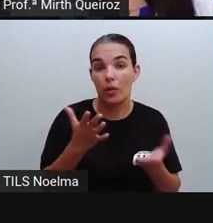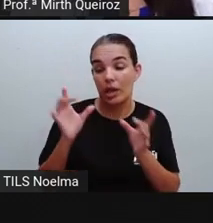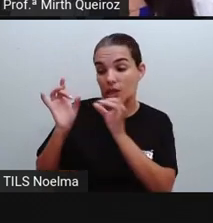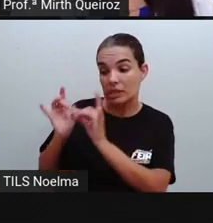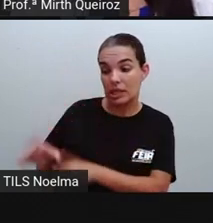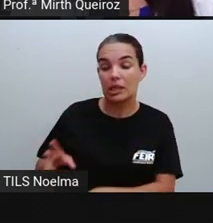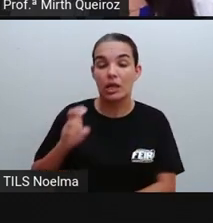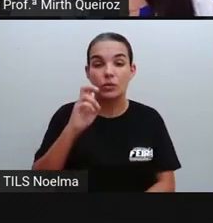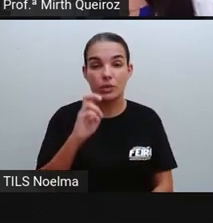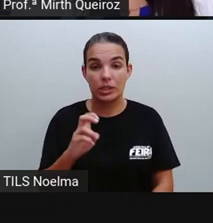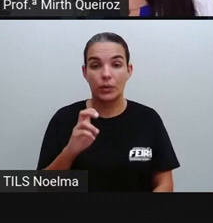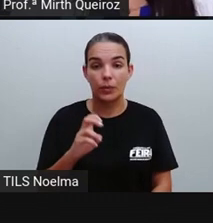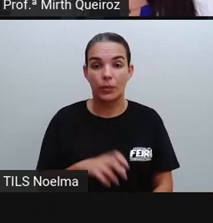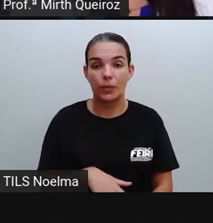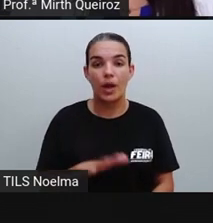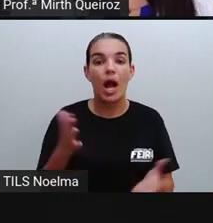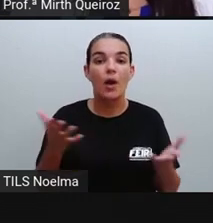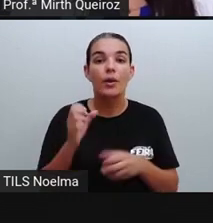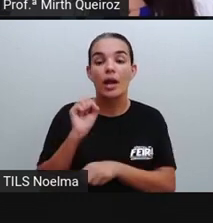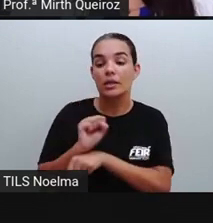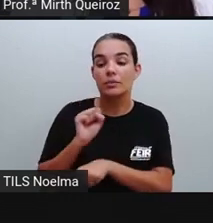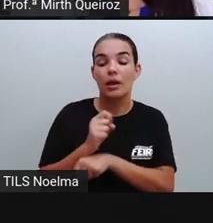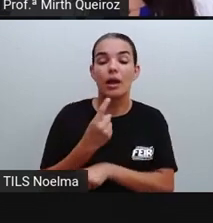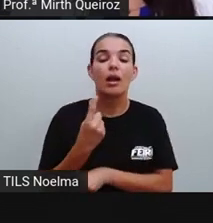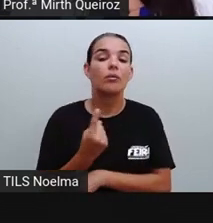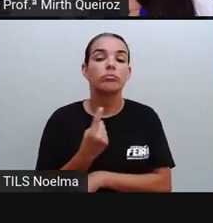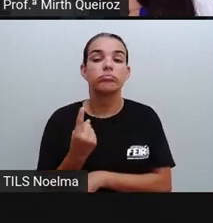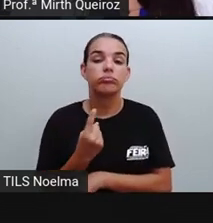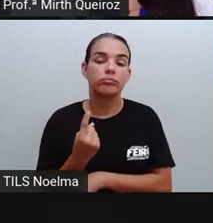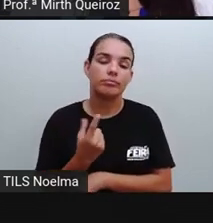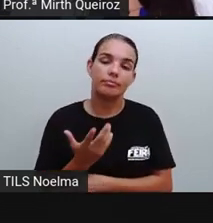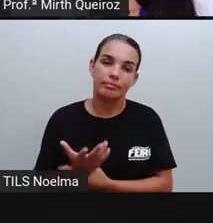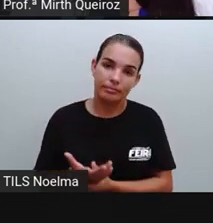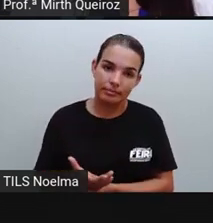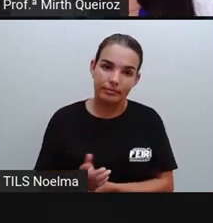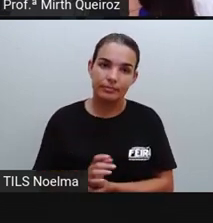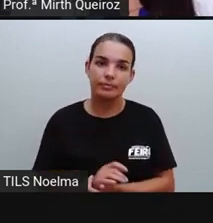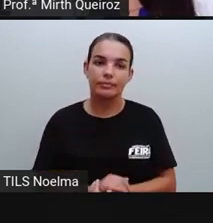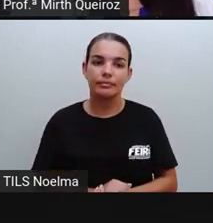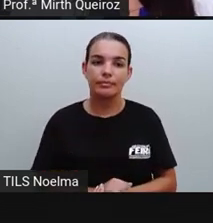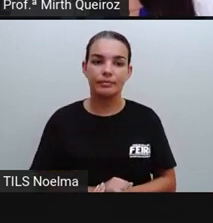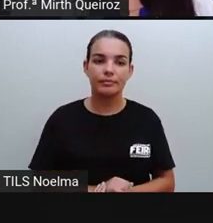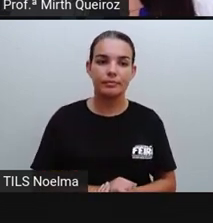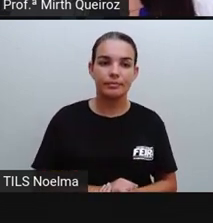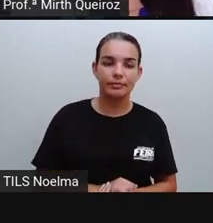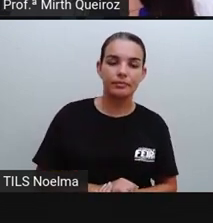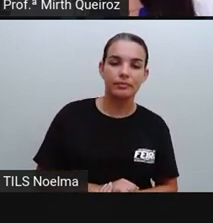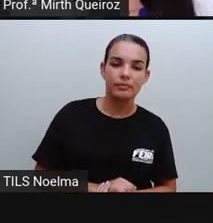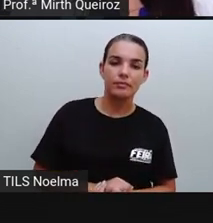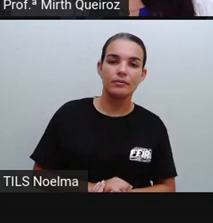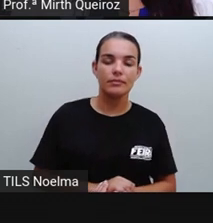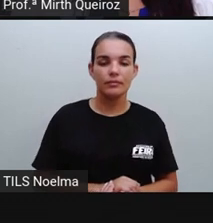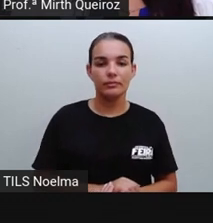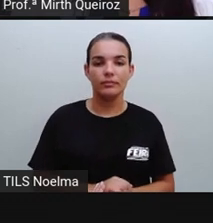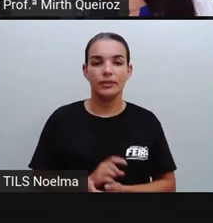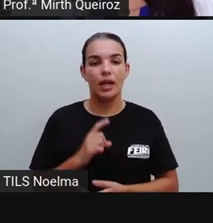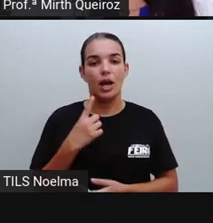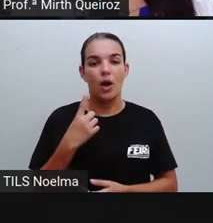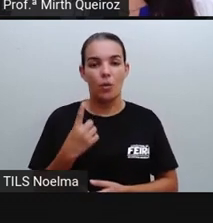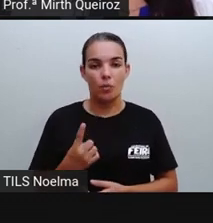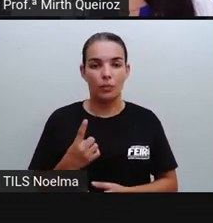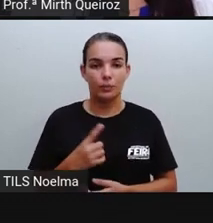5 casos. Quantos aguardam aí o encerramento, aguardam o resultado para saber se era zika ou não?